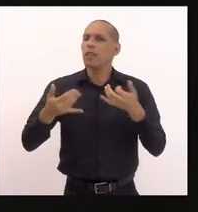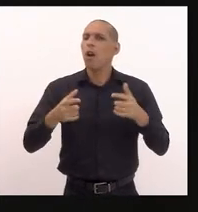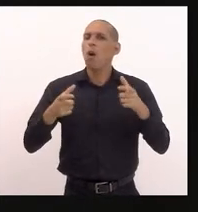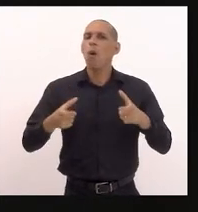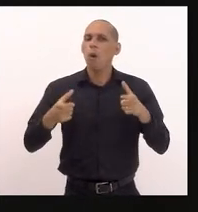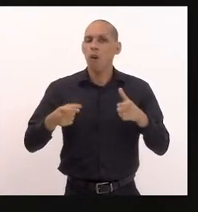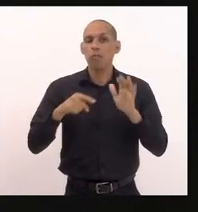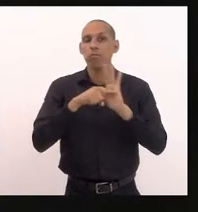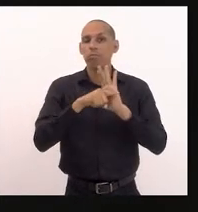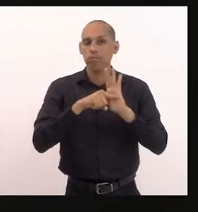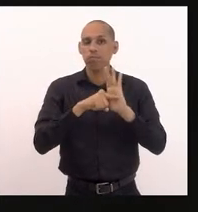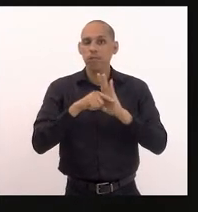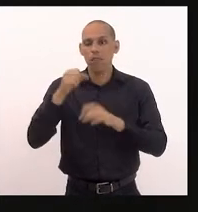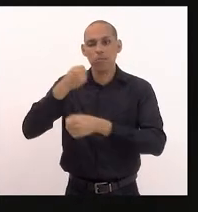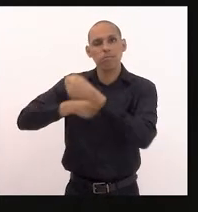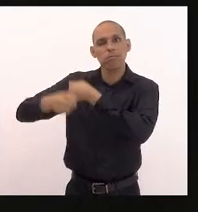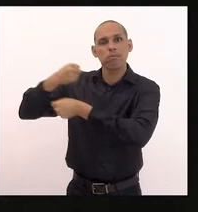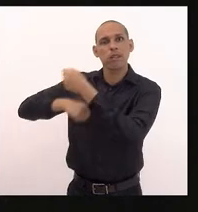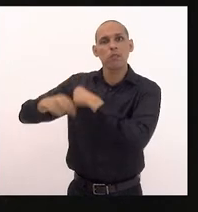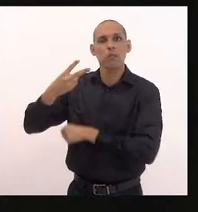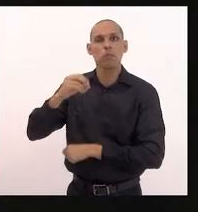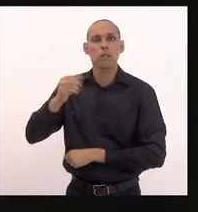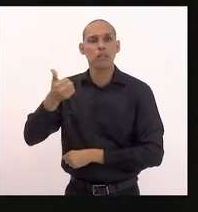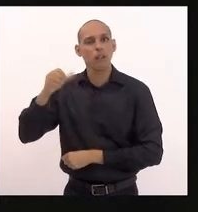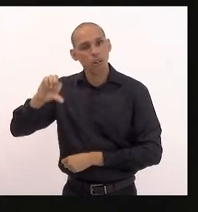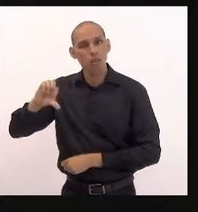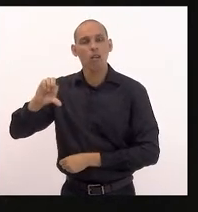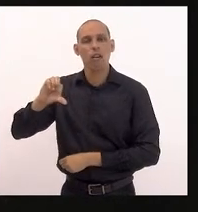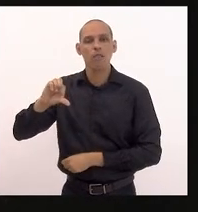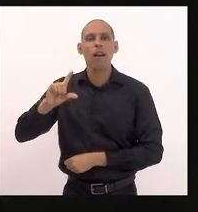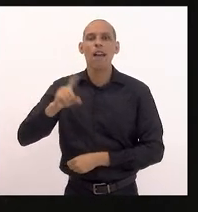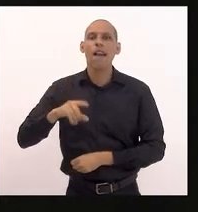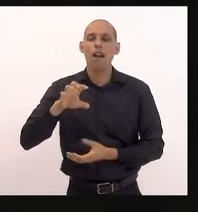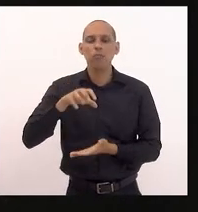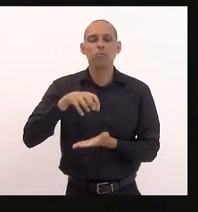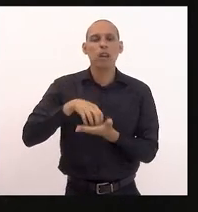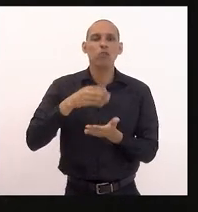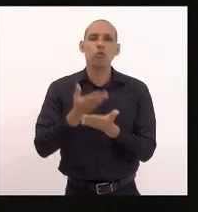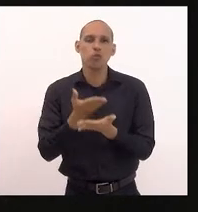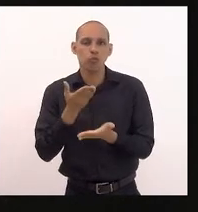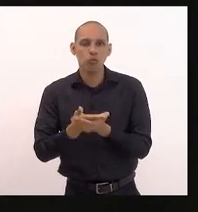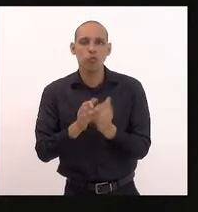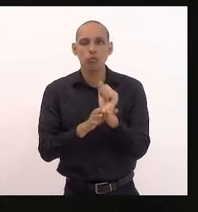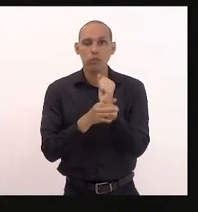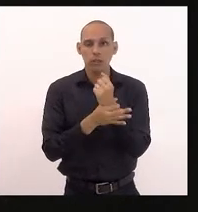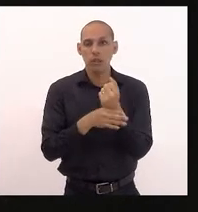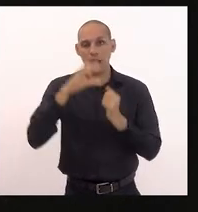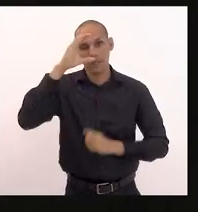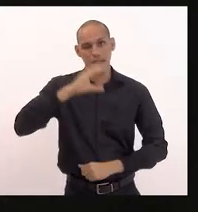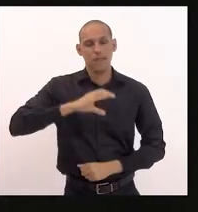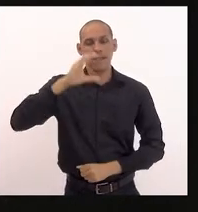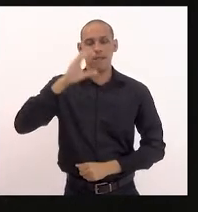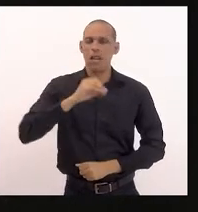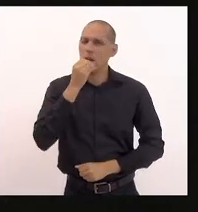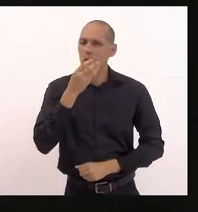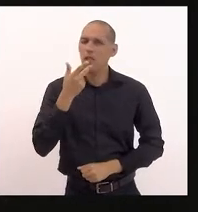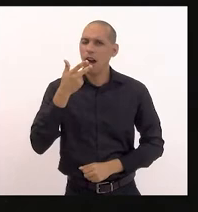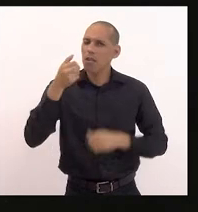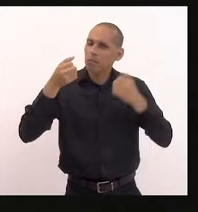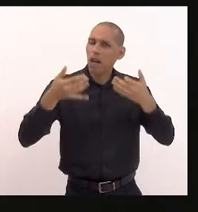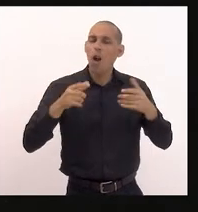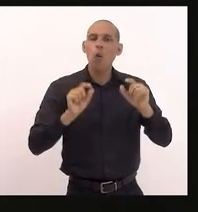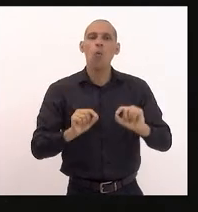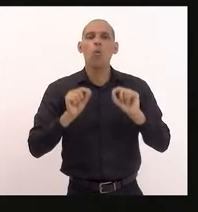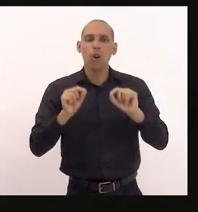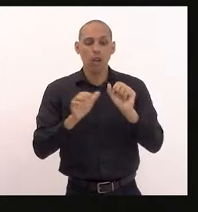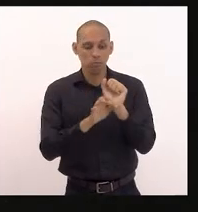pesquisa em 2019 do Centro de Estudos de Segurança e Cidadania e é bom que se diga que a questão